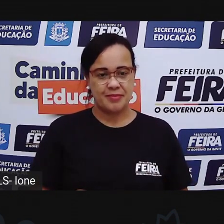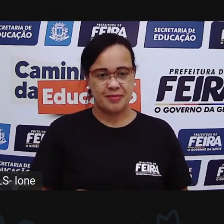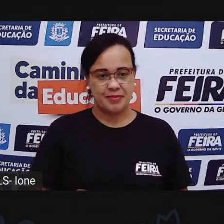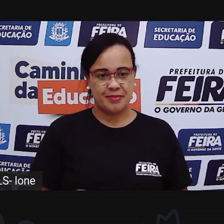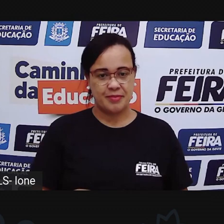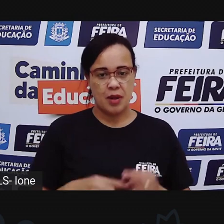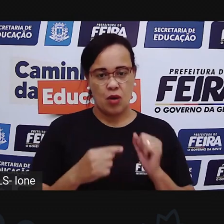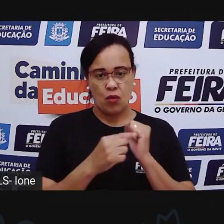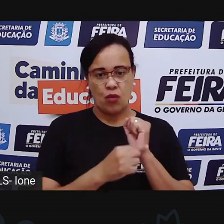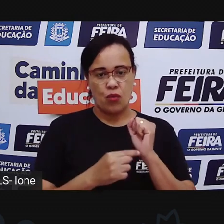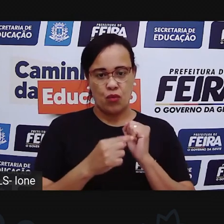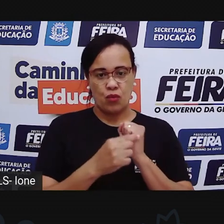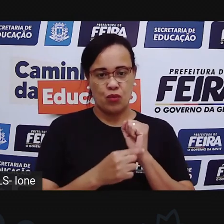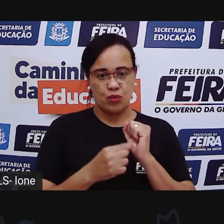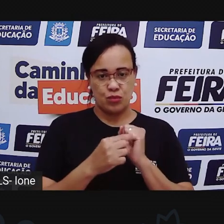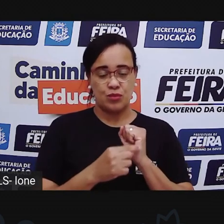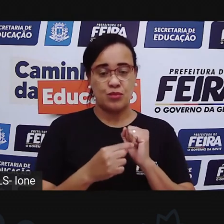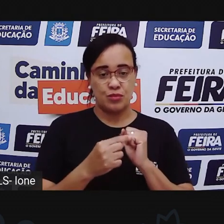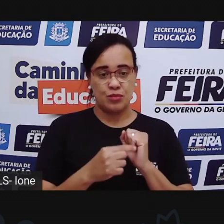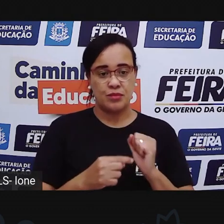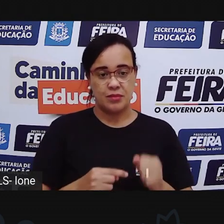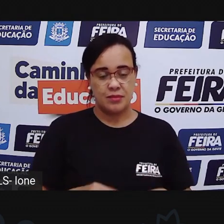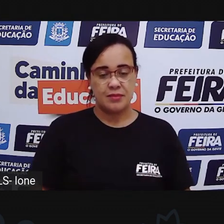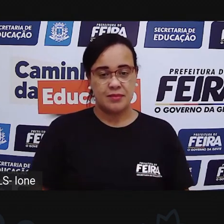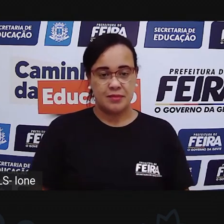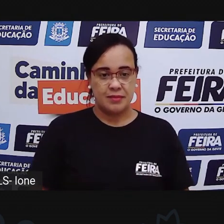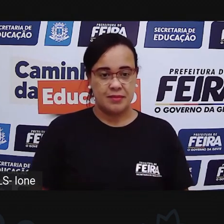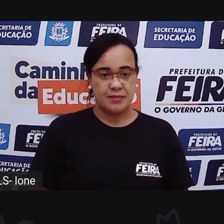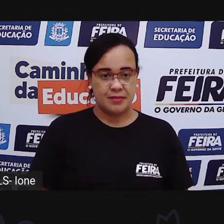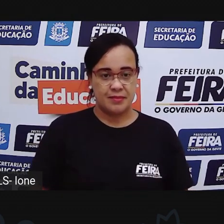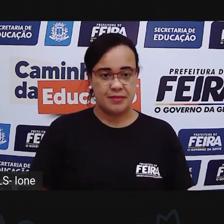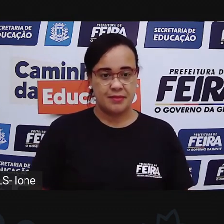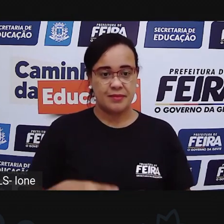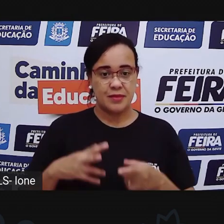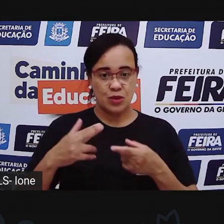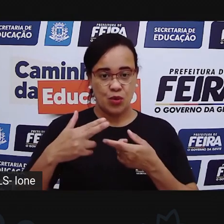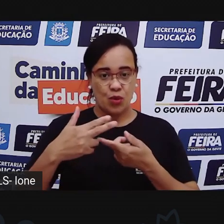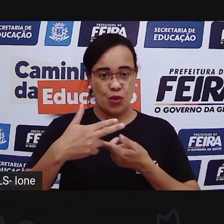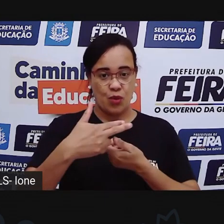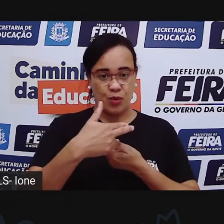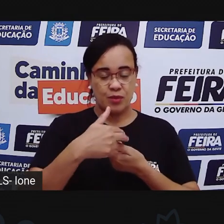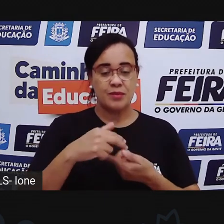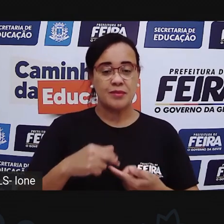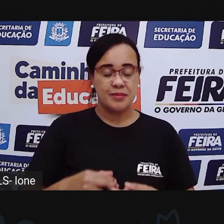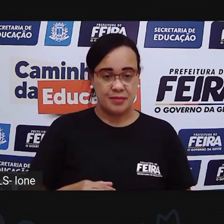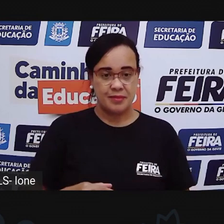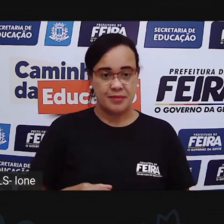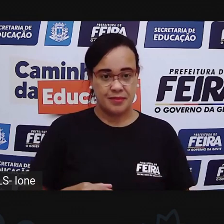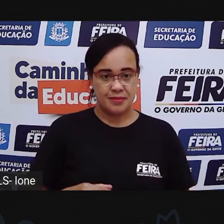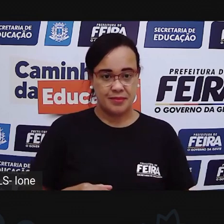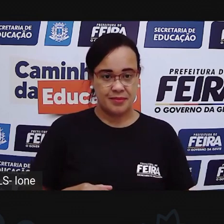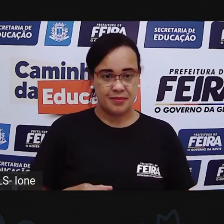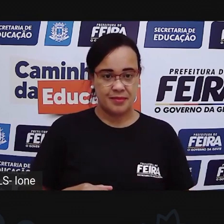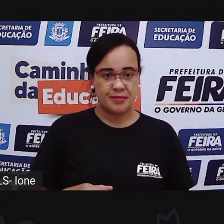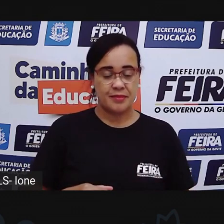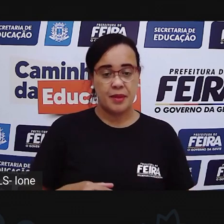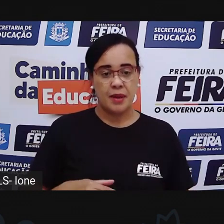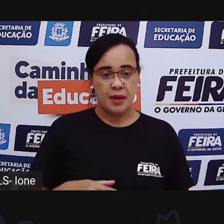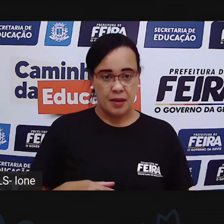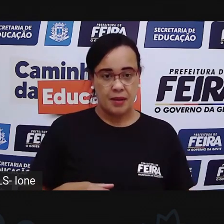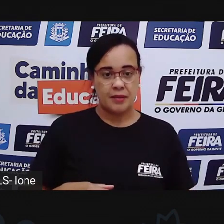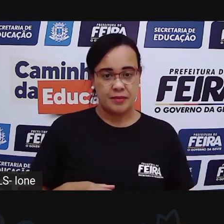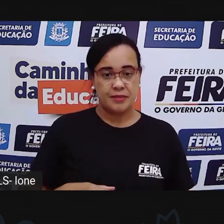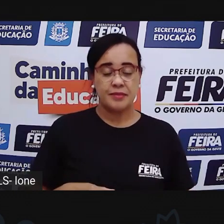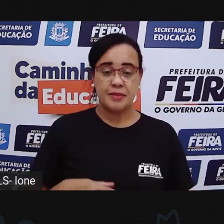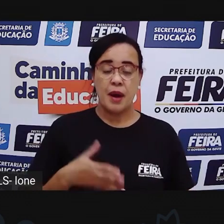Deixa o fundinho, tá certo? E a gente vai cortar também a ponta. Quanto maior você deixar, melhor, porque você vai